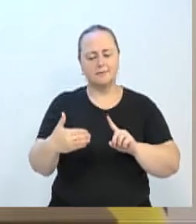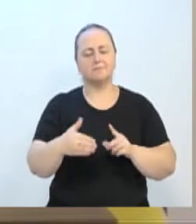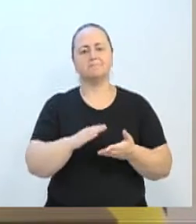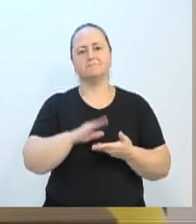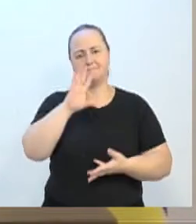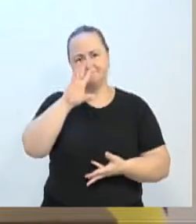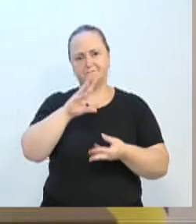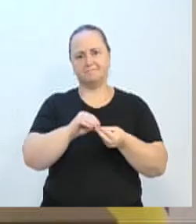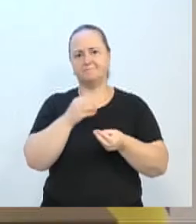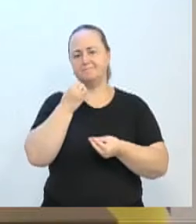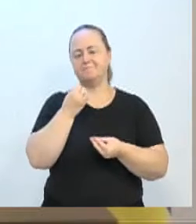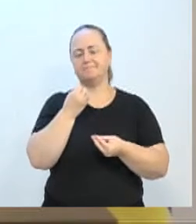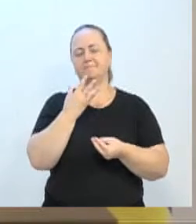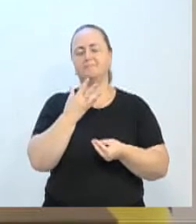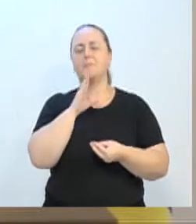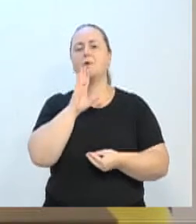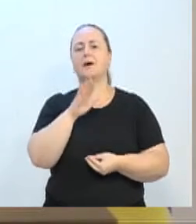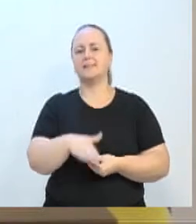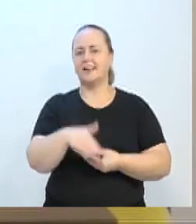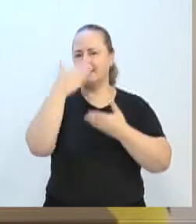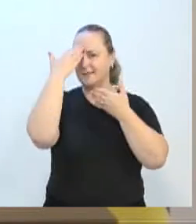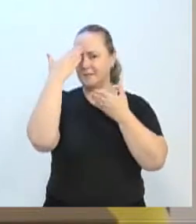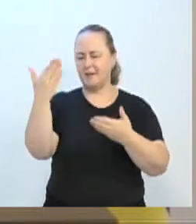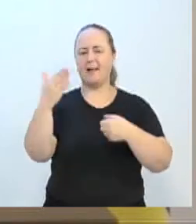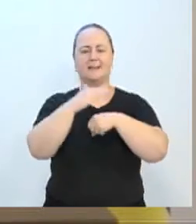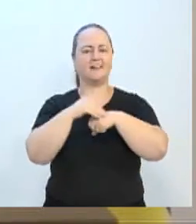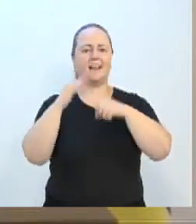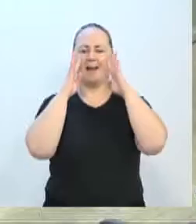nesta tarde. Obrigado a atenção e o carinho de todos vocês aí que nos acompanham. Obrigado.